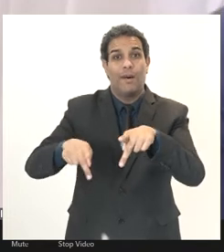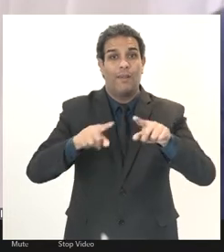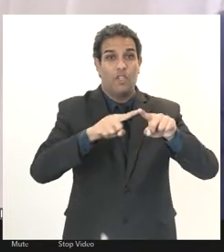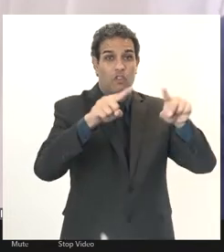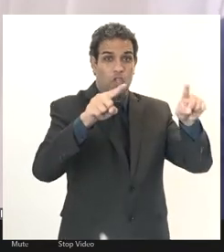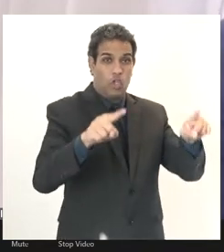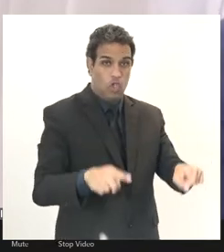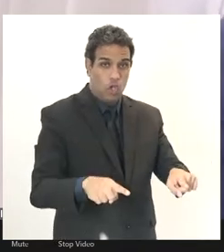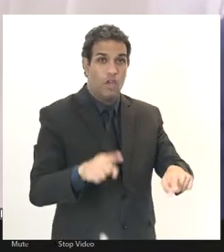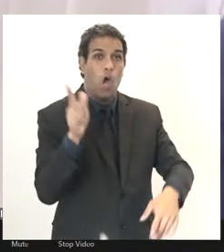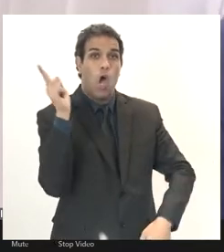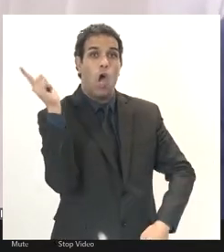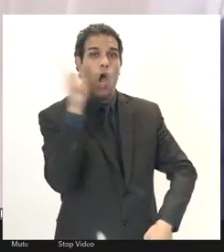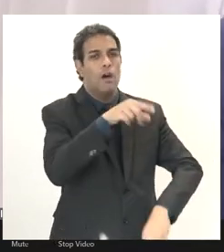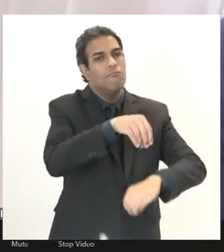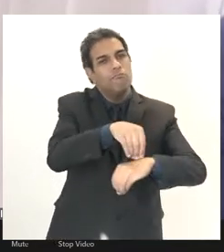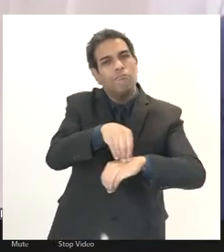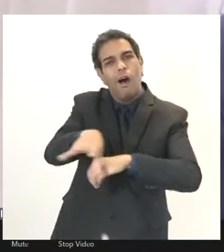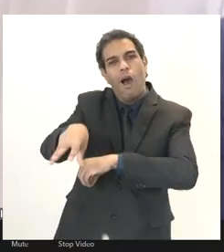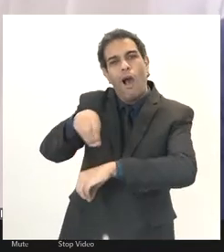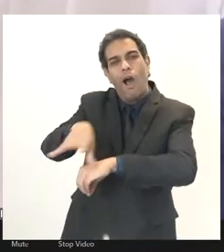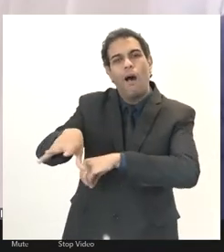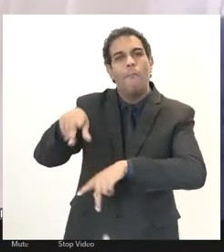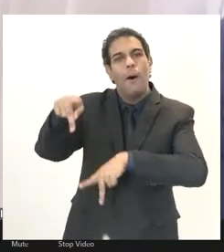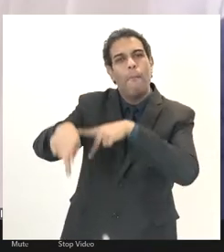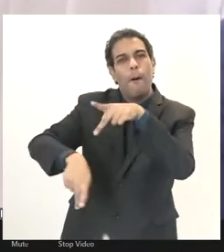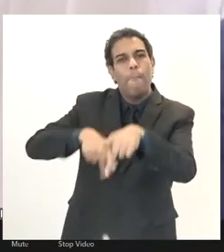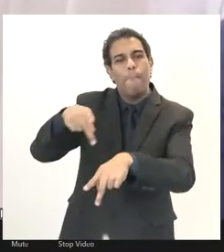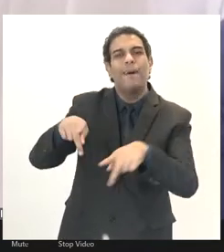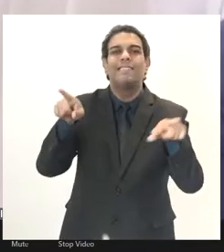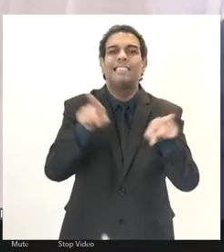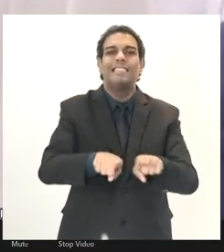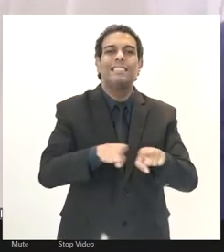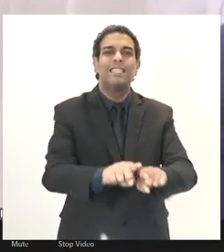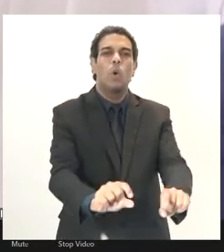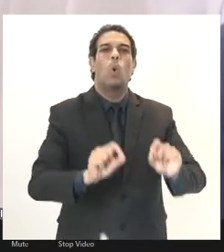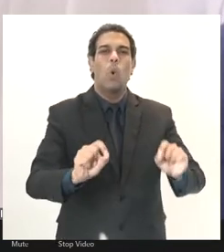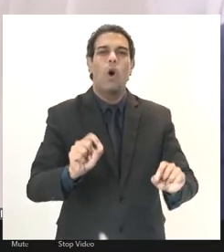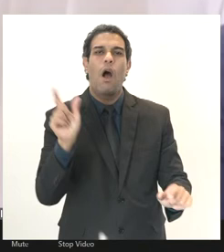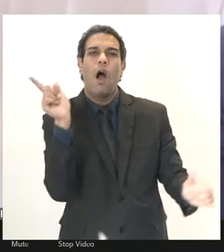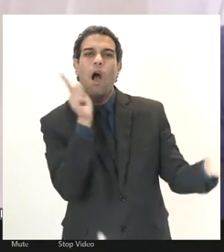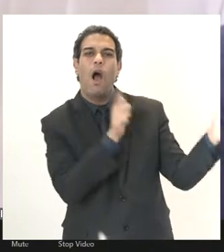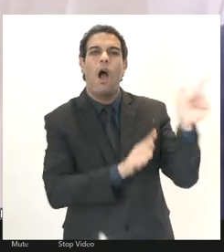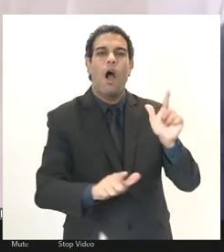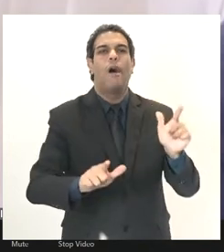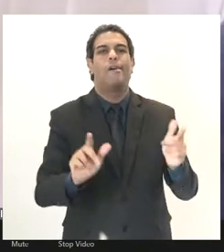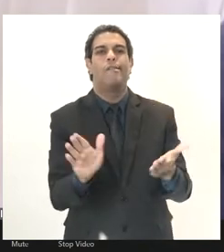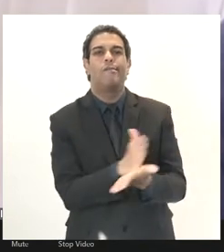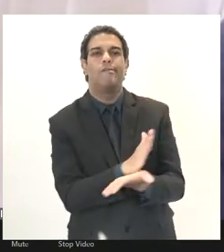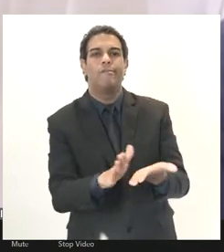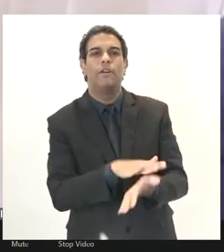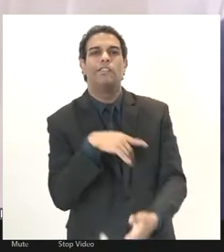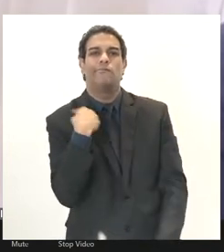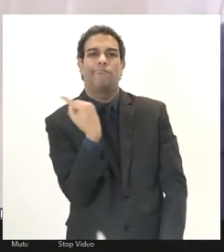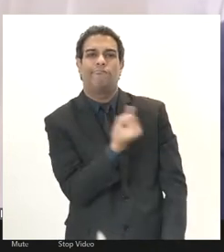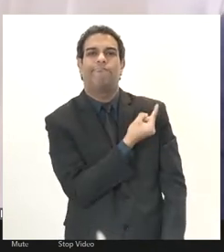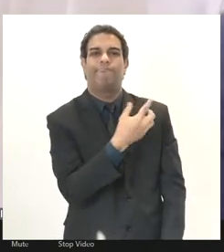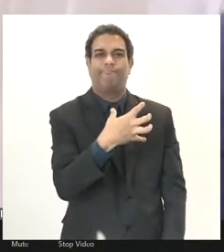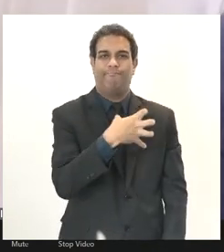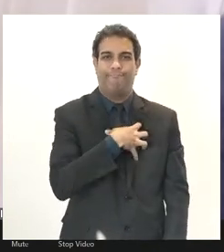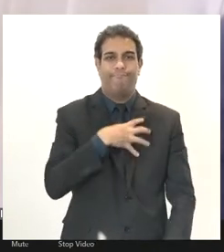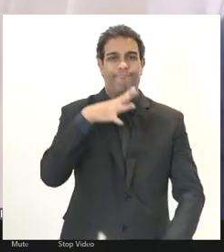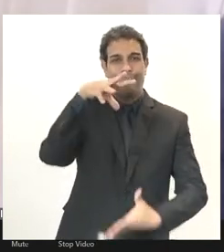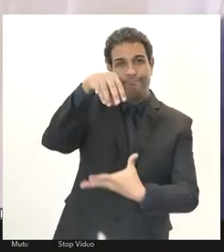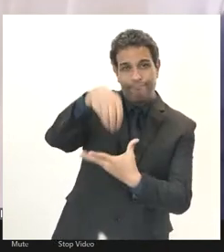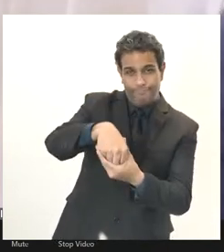para que ele tenha a fala também naquilo que compete a servidores já que a gente tem dentro de